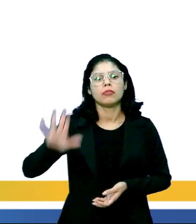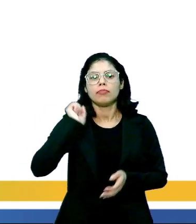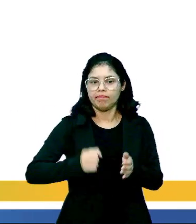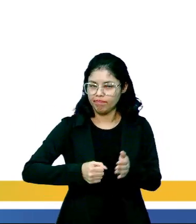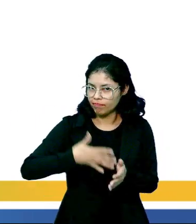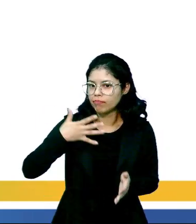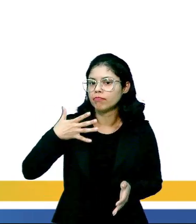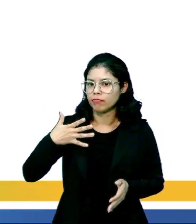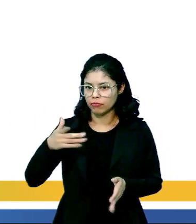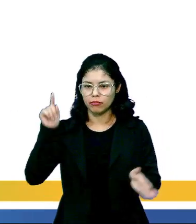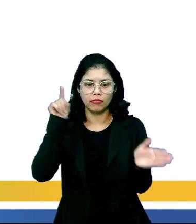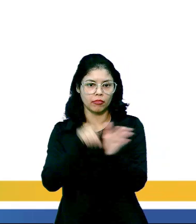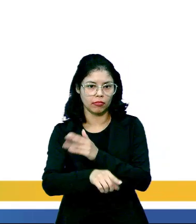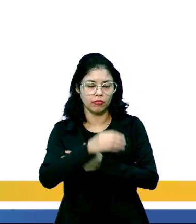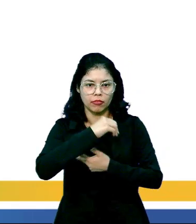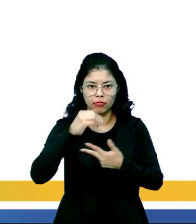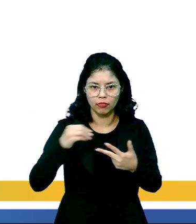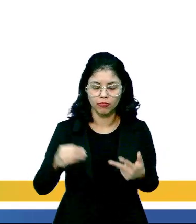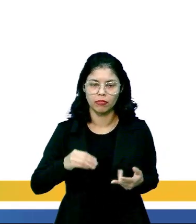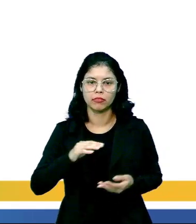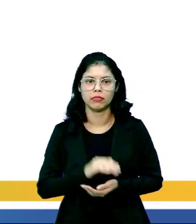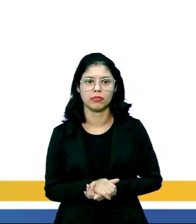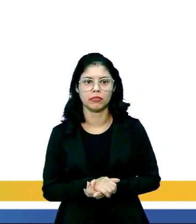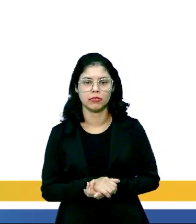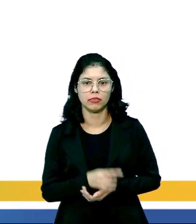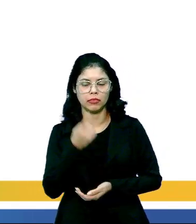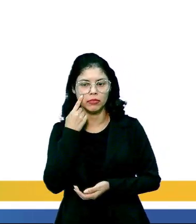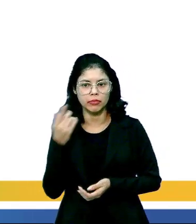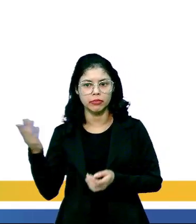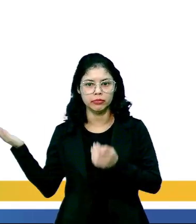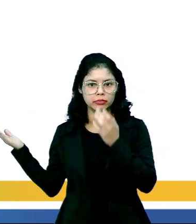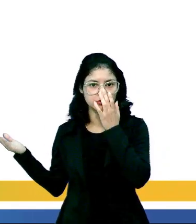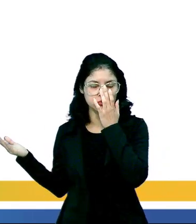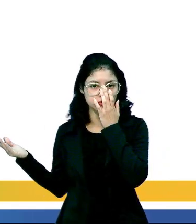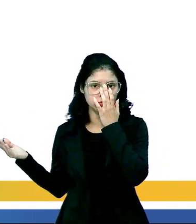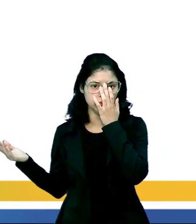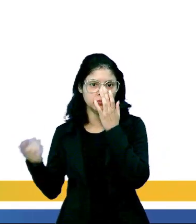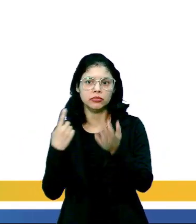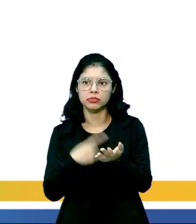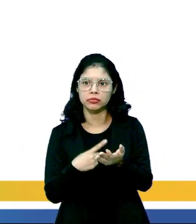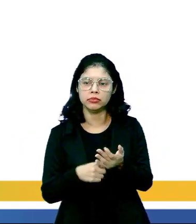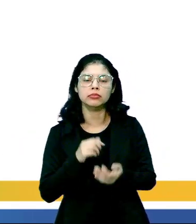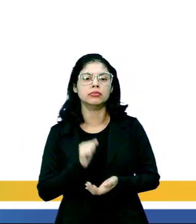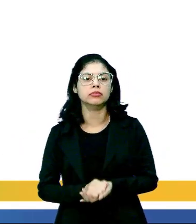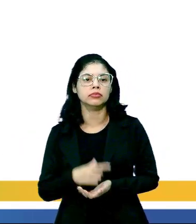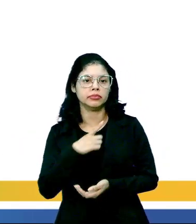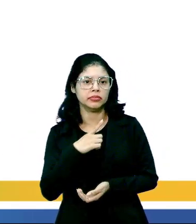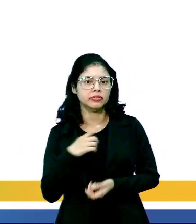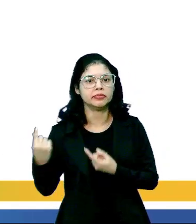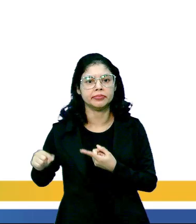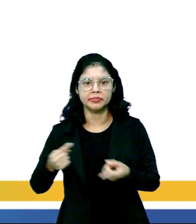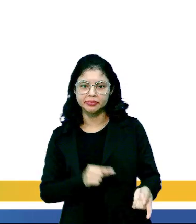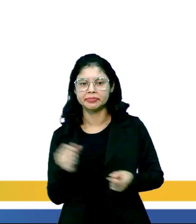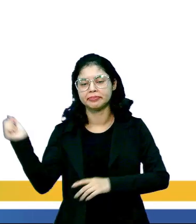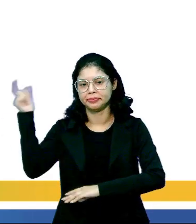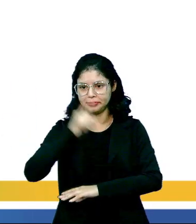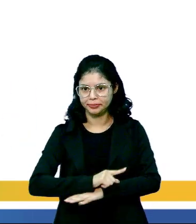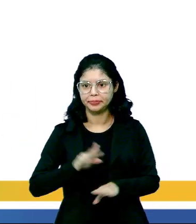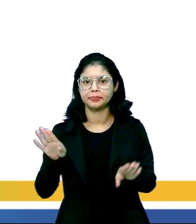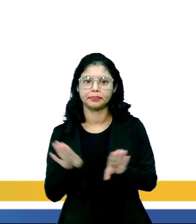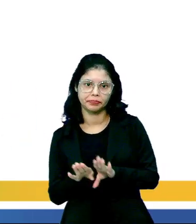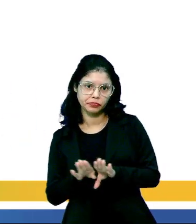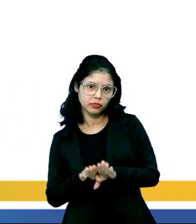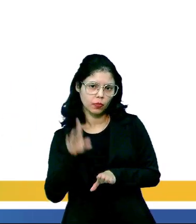muito aí nas questões do Enem de vocês. Olha só. Condições ambientais. Temos a intensidade luminosa.